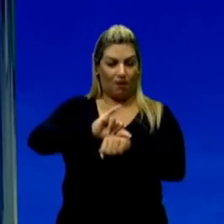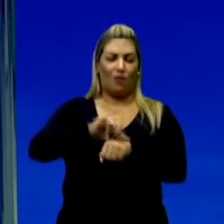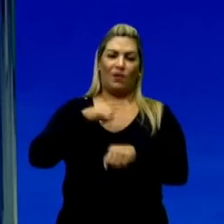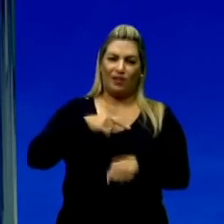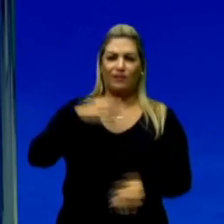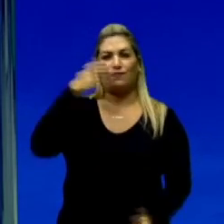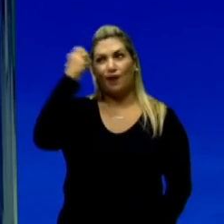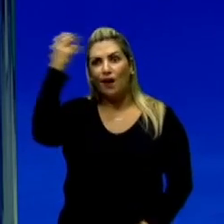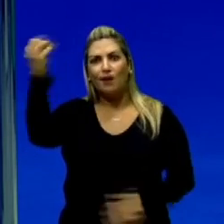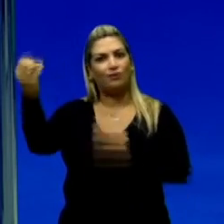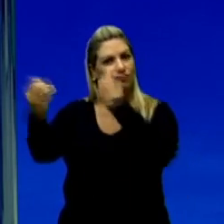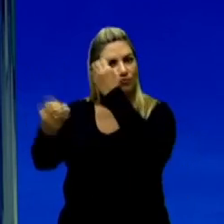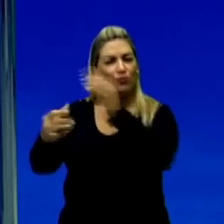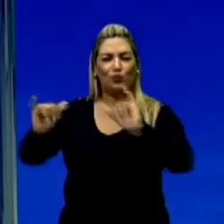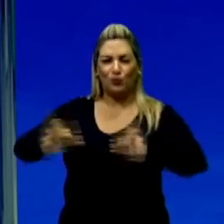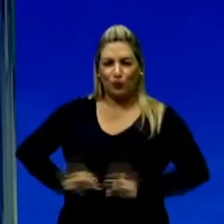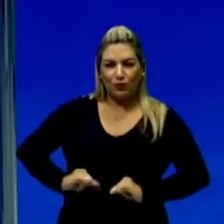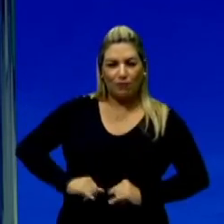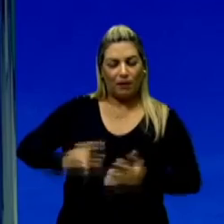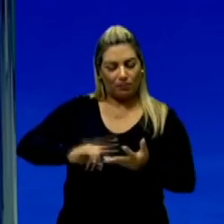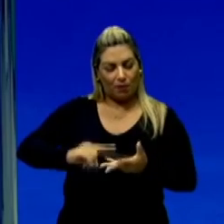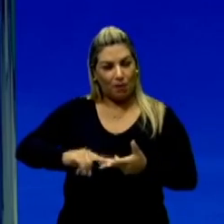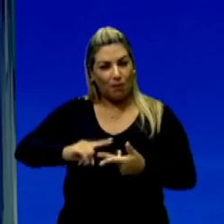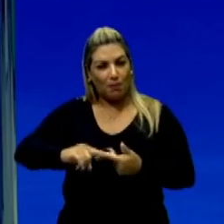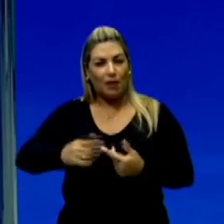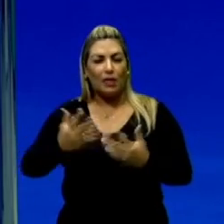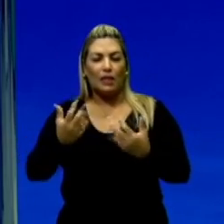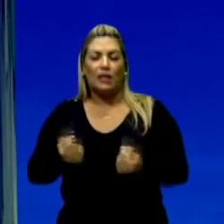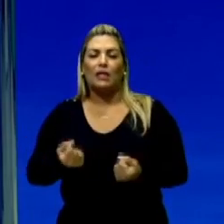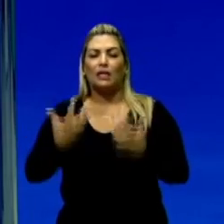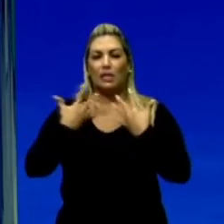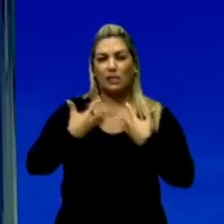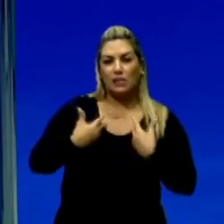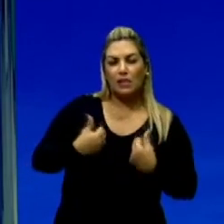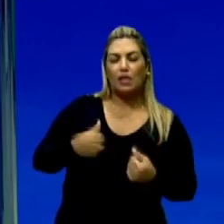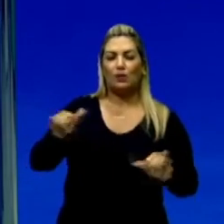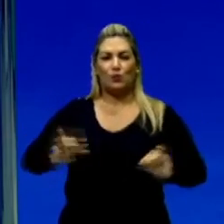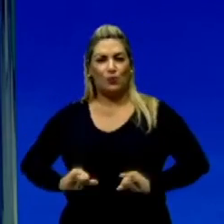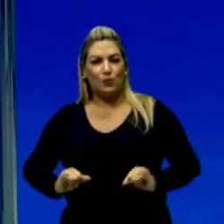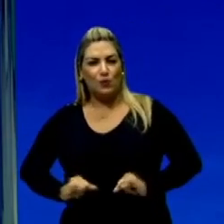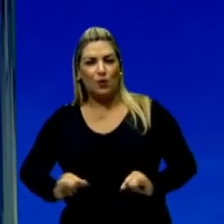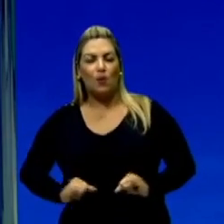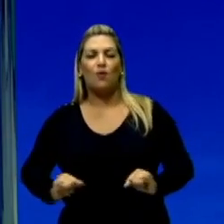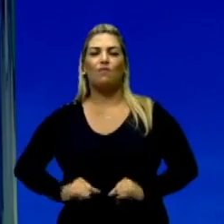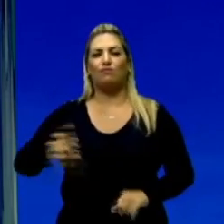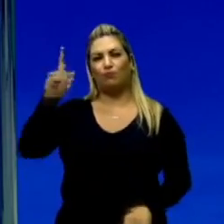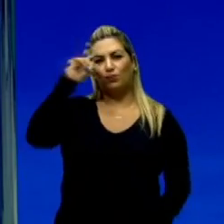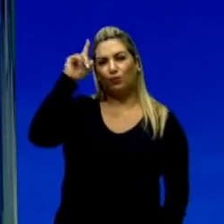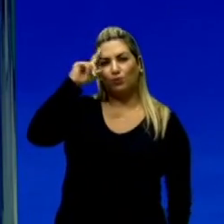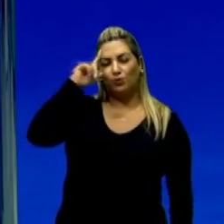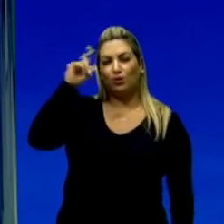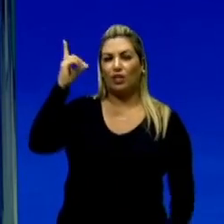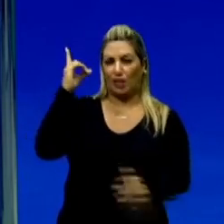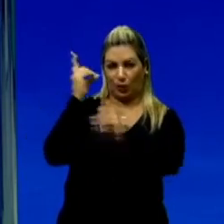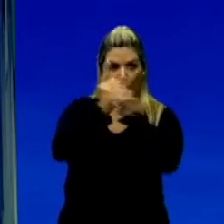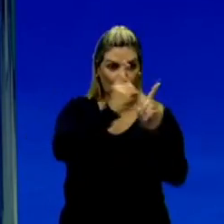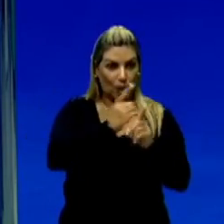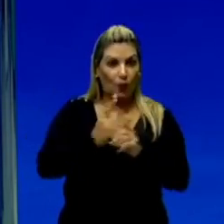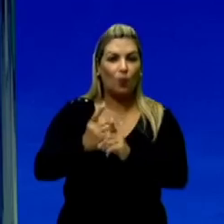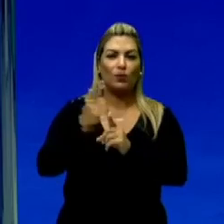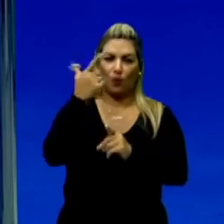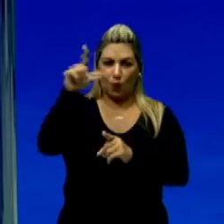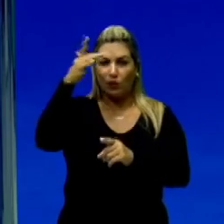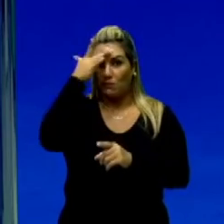sofrimentos. Então, essa família, de uma certa forma, vai sofrendo no dia a dia, encontram outros